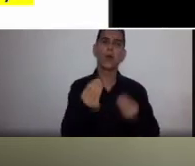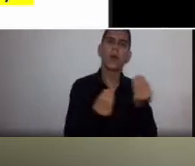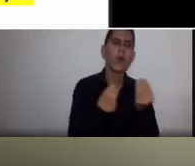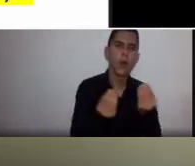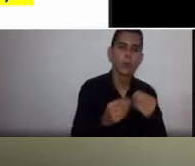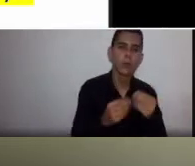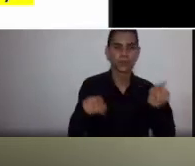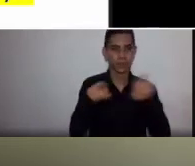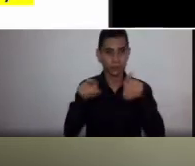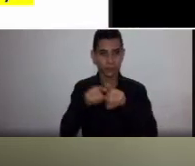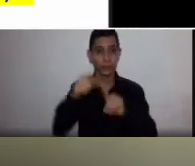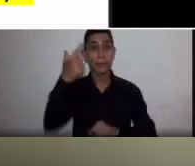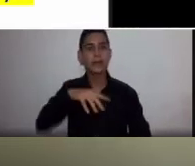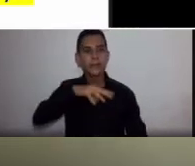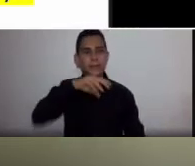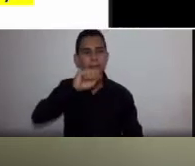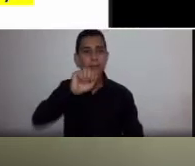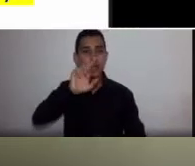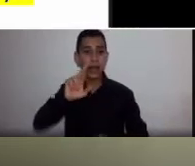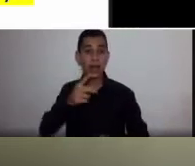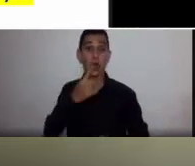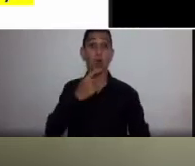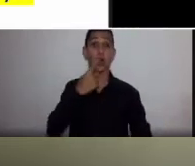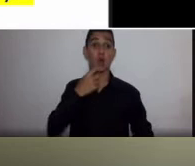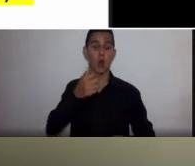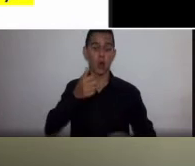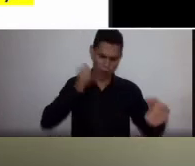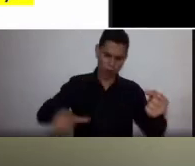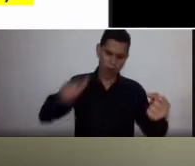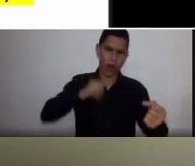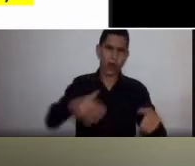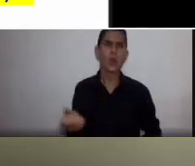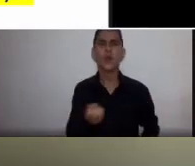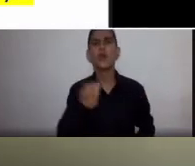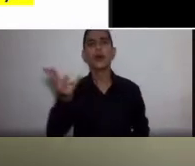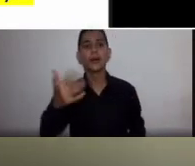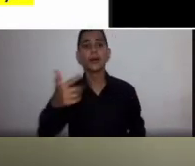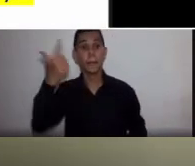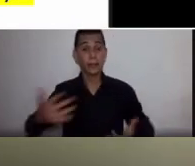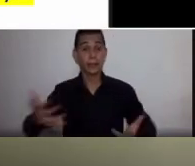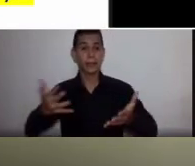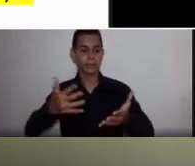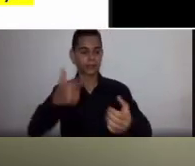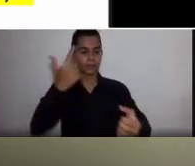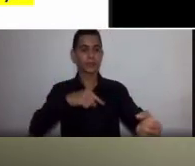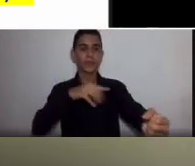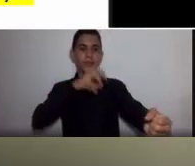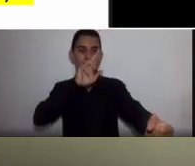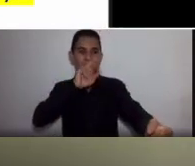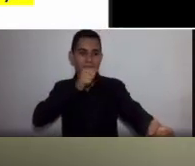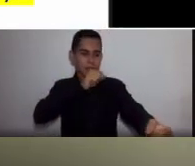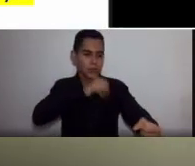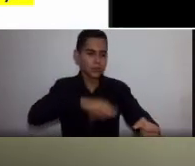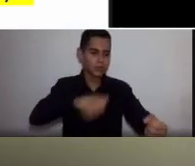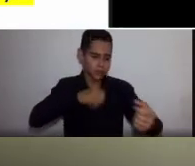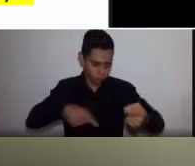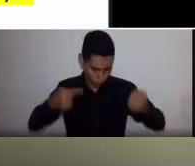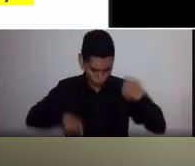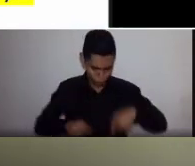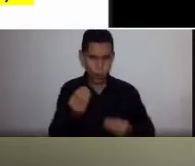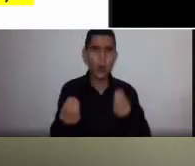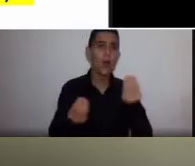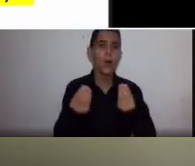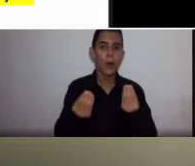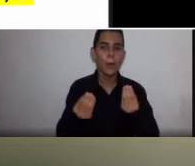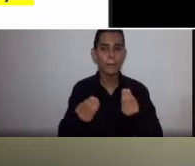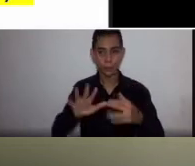oxigênio dissolvido no sangue e da quantidade de oxigênio ligado à hemoglobina. De maneira que nós oferecemos em torno de 1